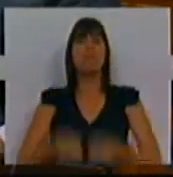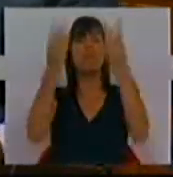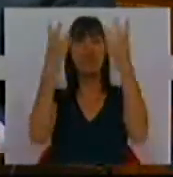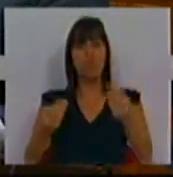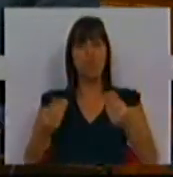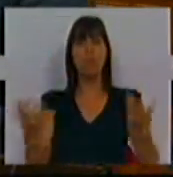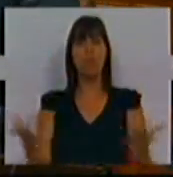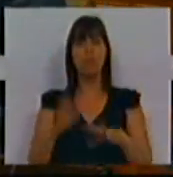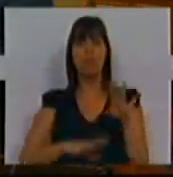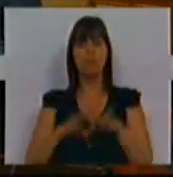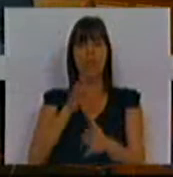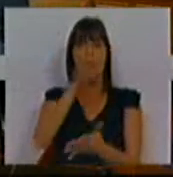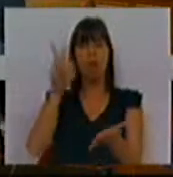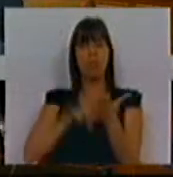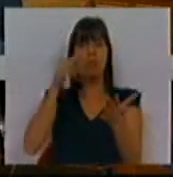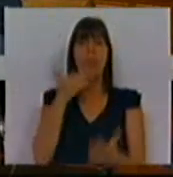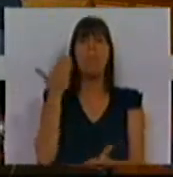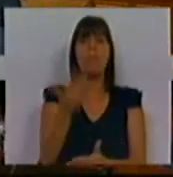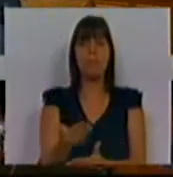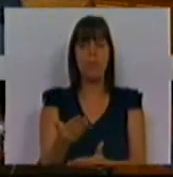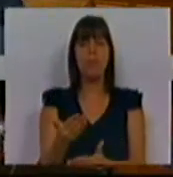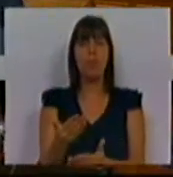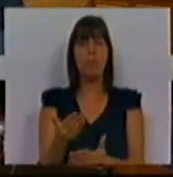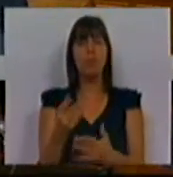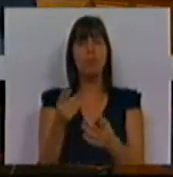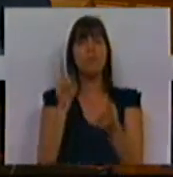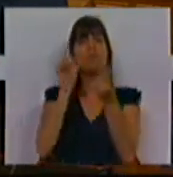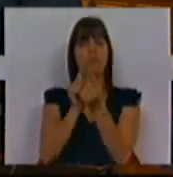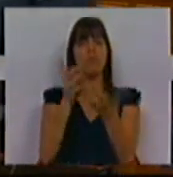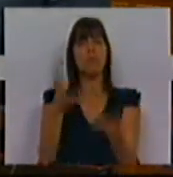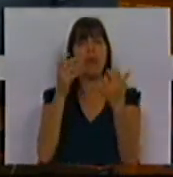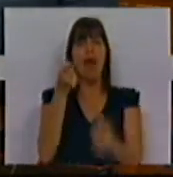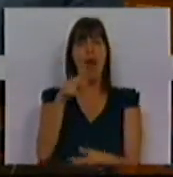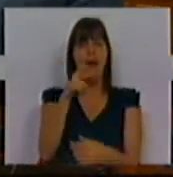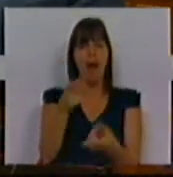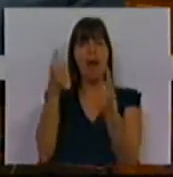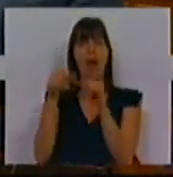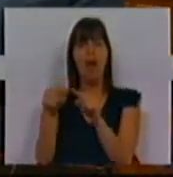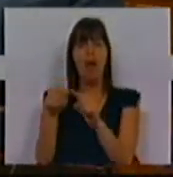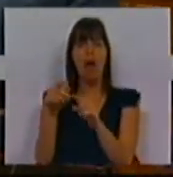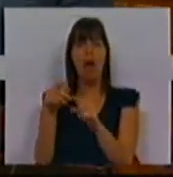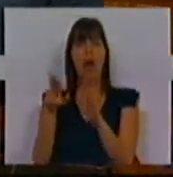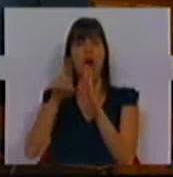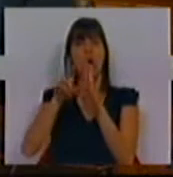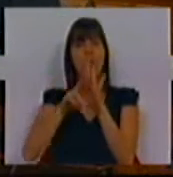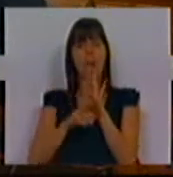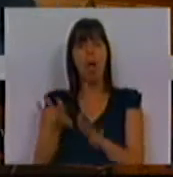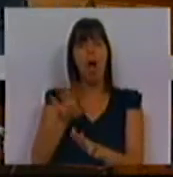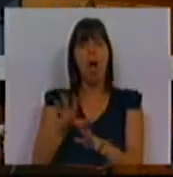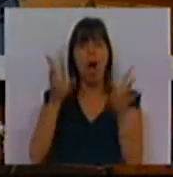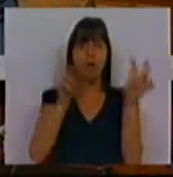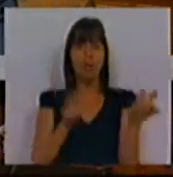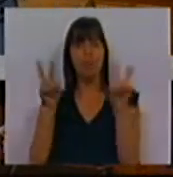conseguimos fazer aprovar um requerimento para ouvir a ANA e para ouvir o regulador nesta